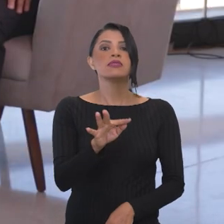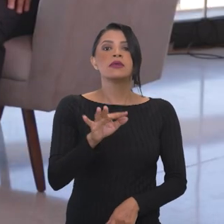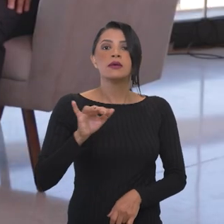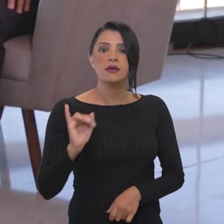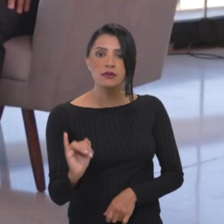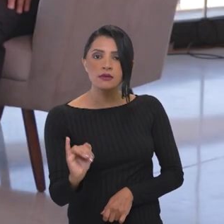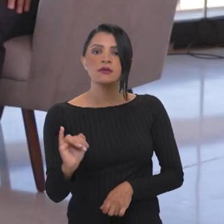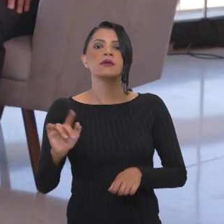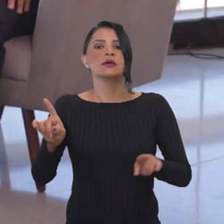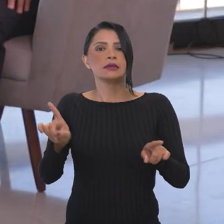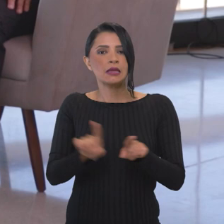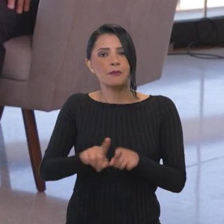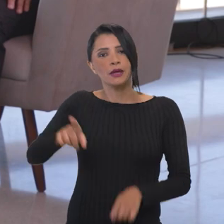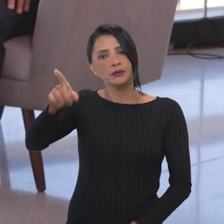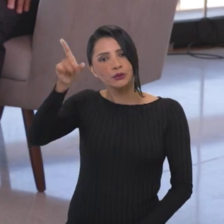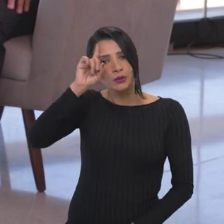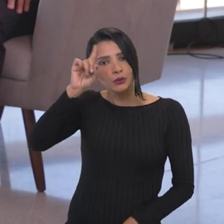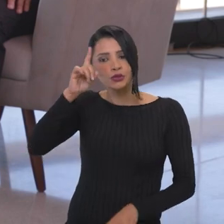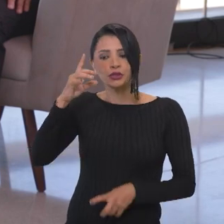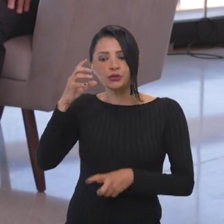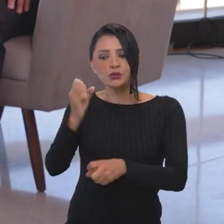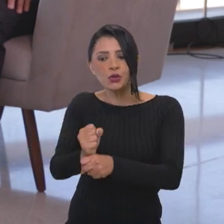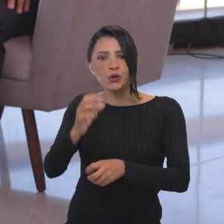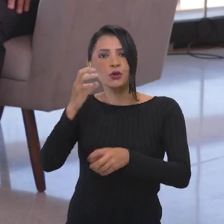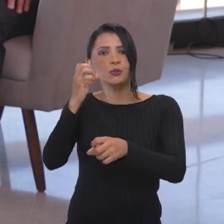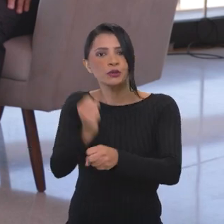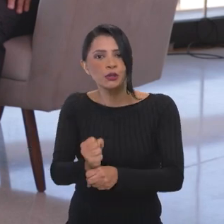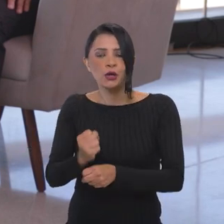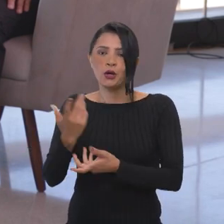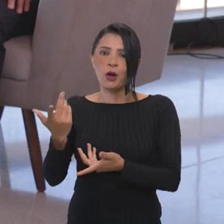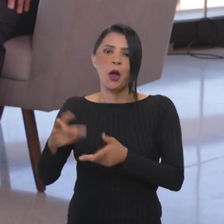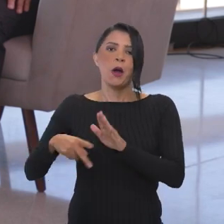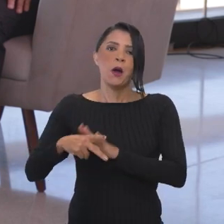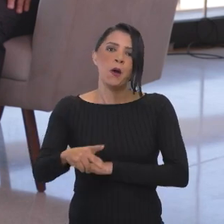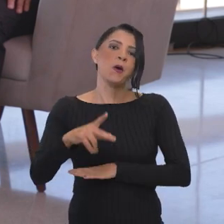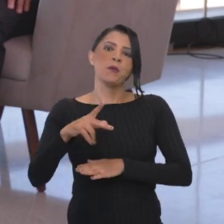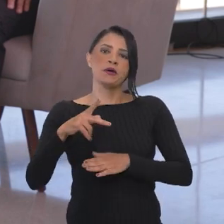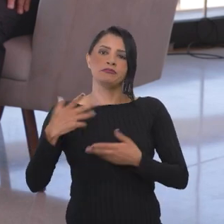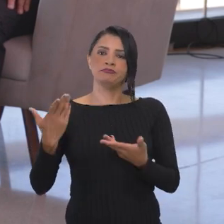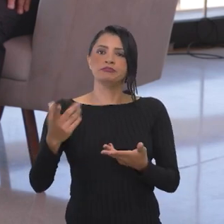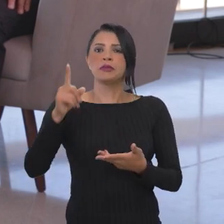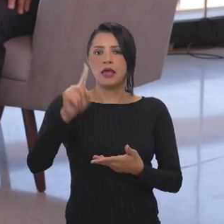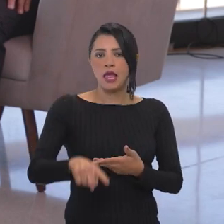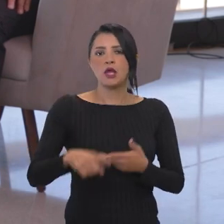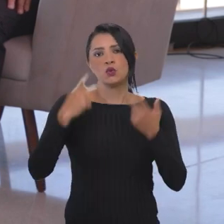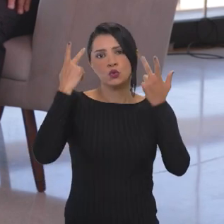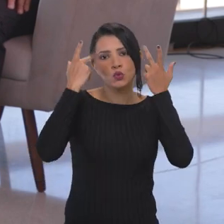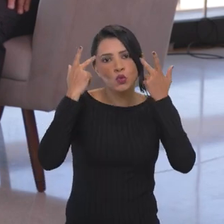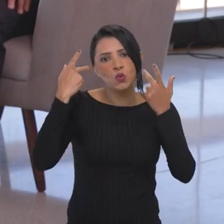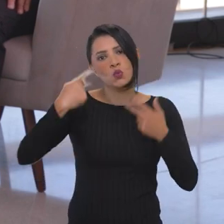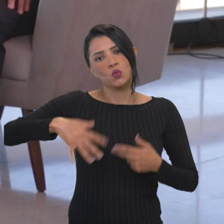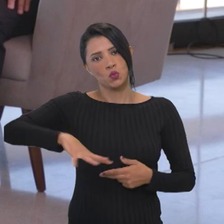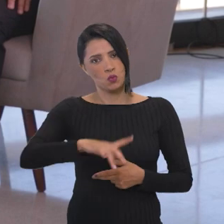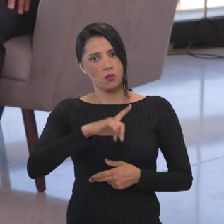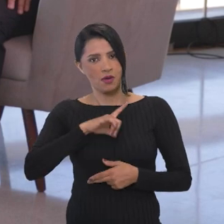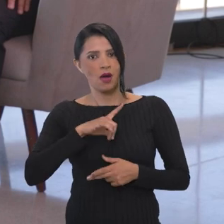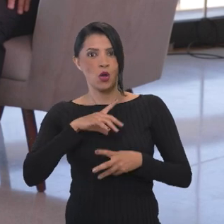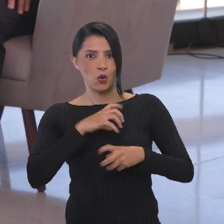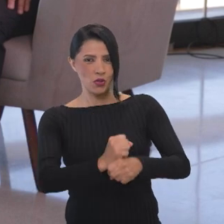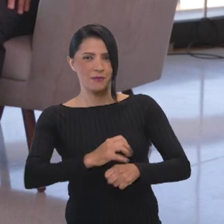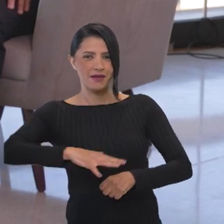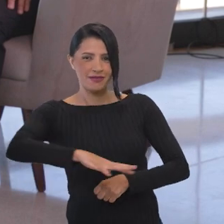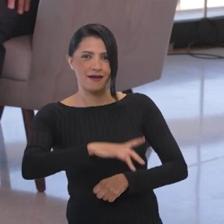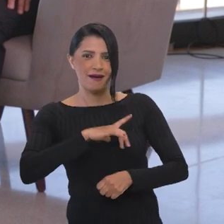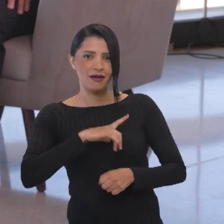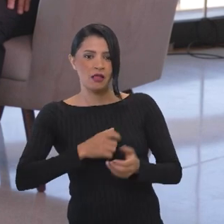até do dia a dia de fazer os processos de empenhar o orçamento, que são comuns, até a área de